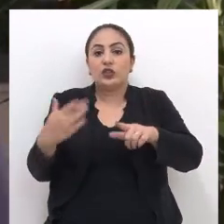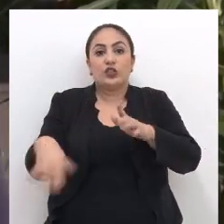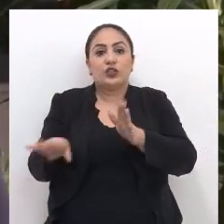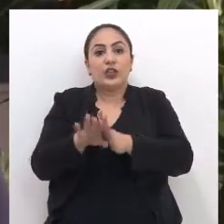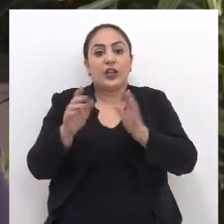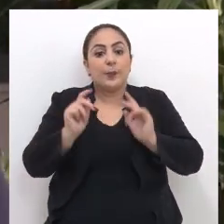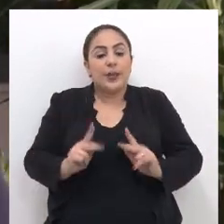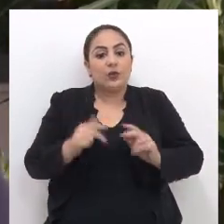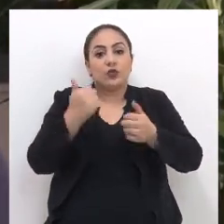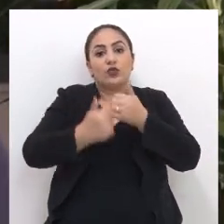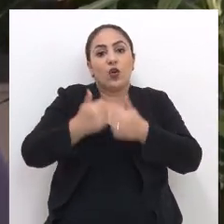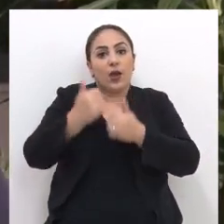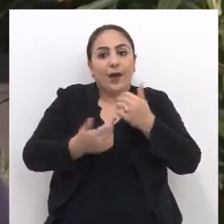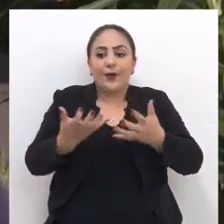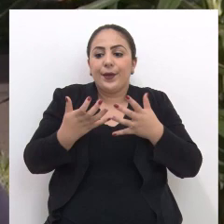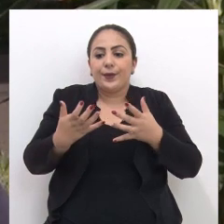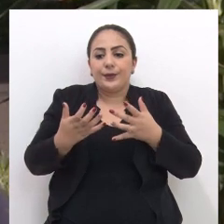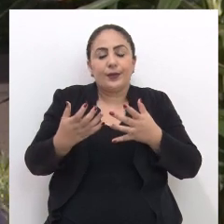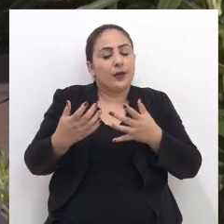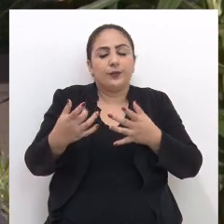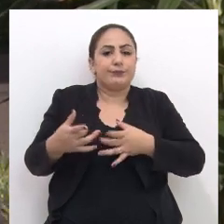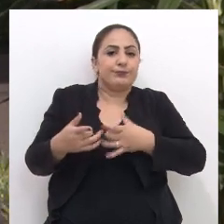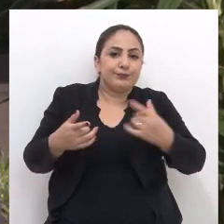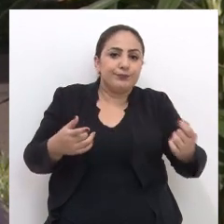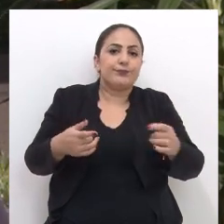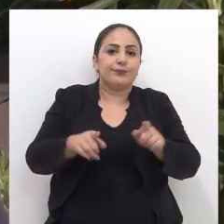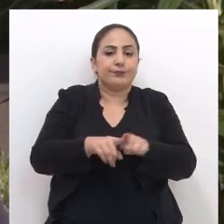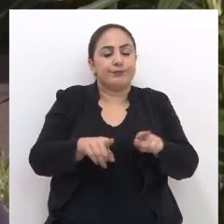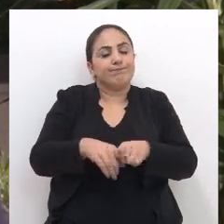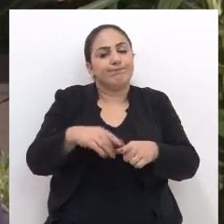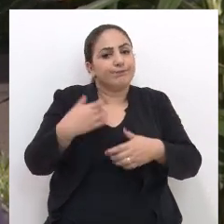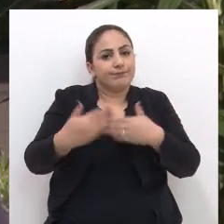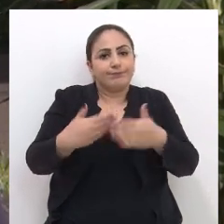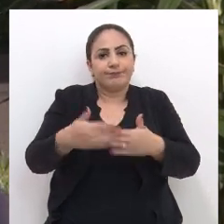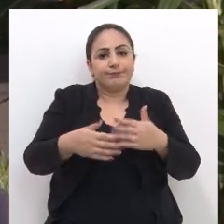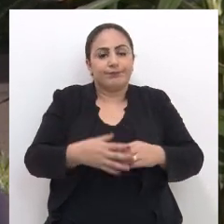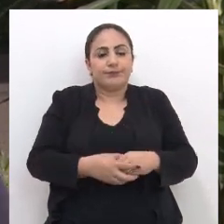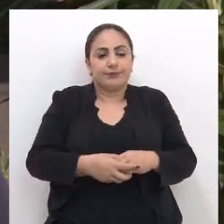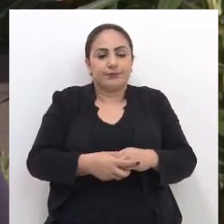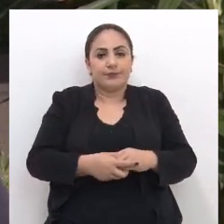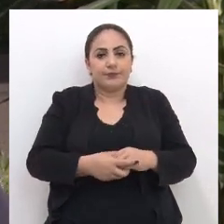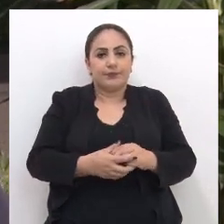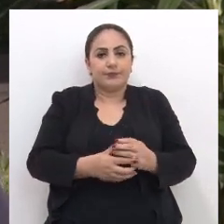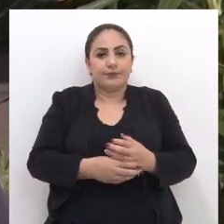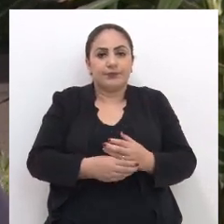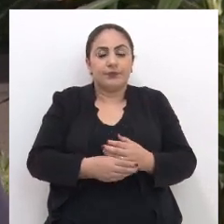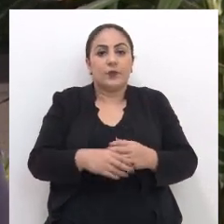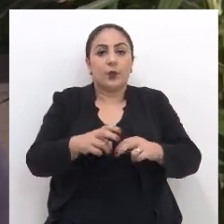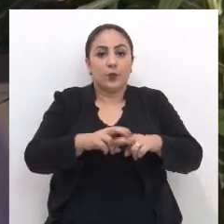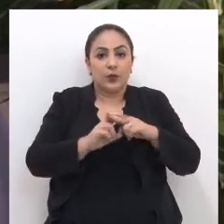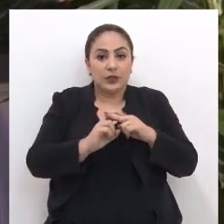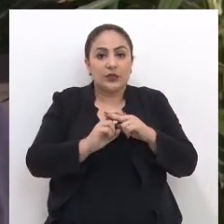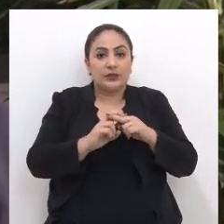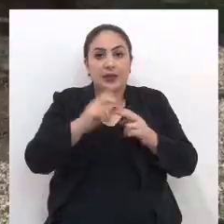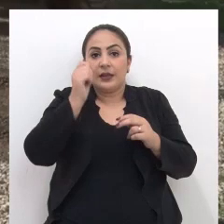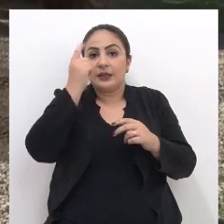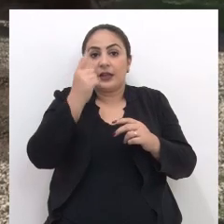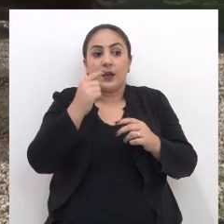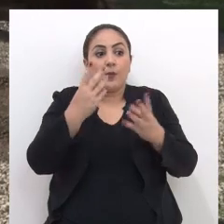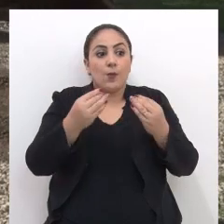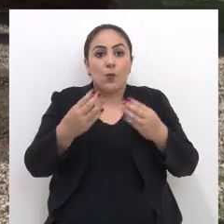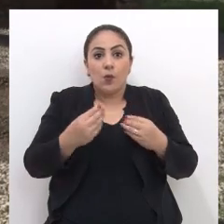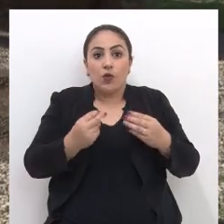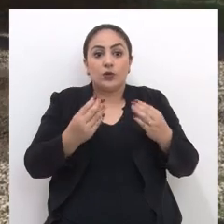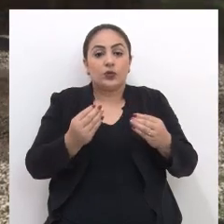campo, daí chega o jogador, quer jogar, eles têm que sair também, né? E assim vai. Mas, e a iniciativa